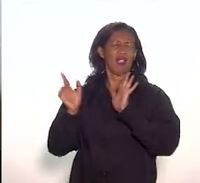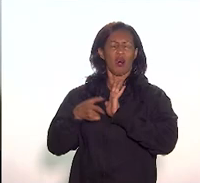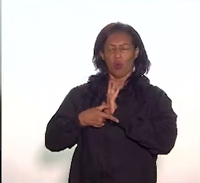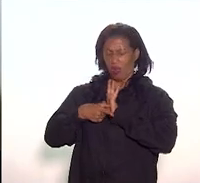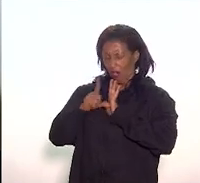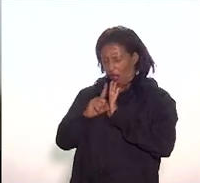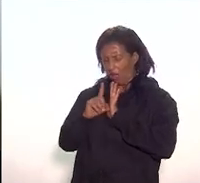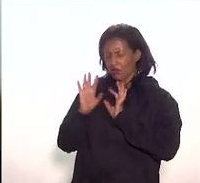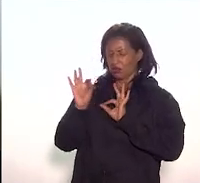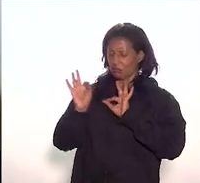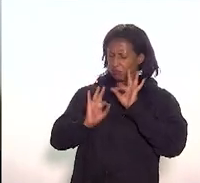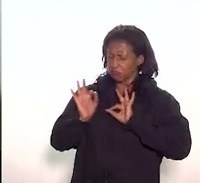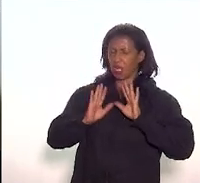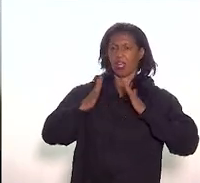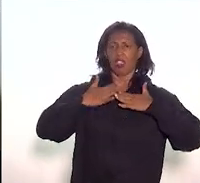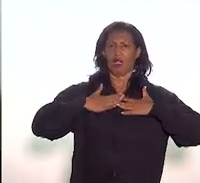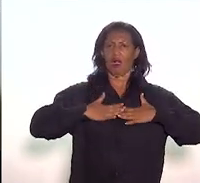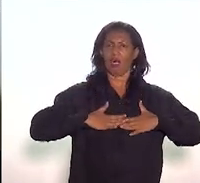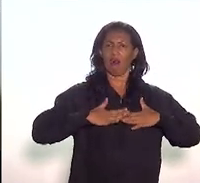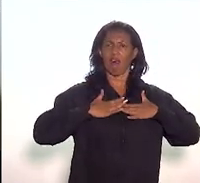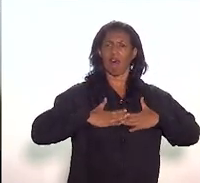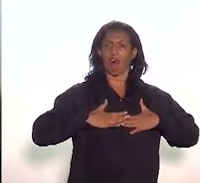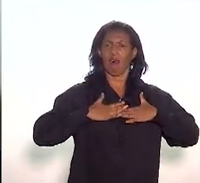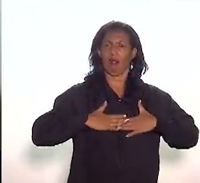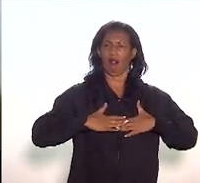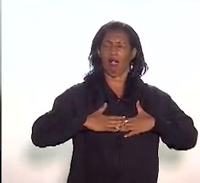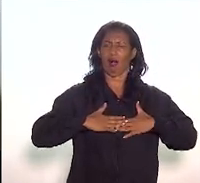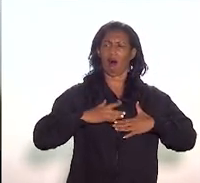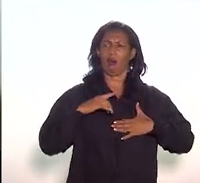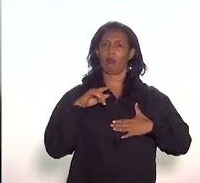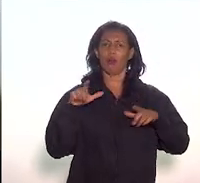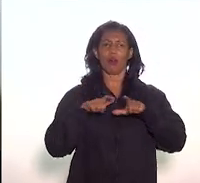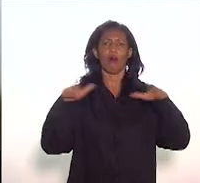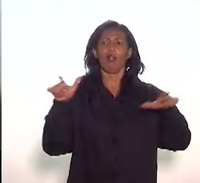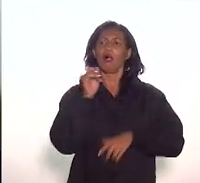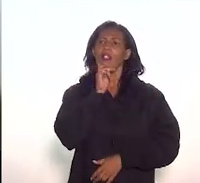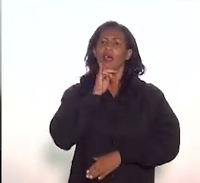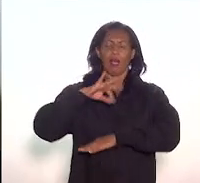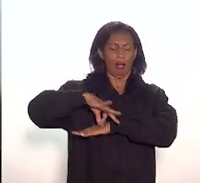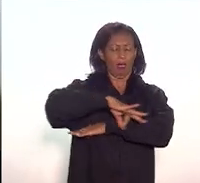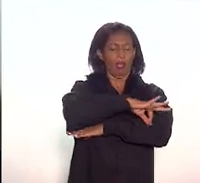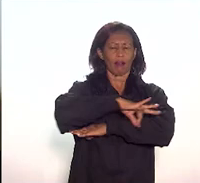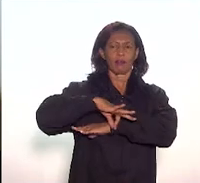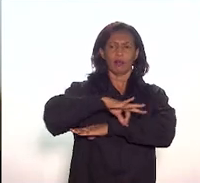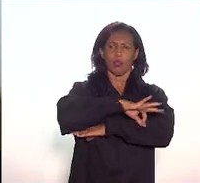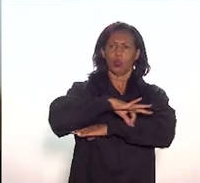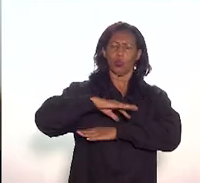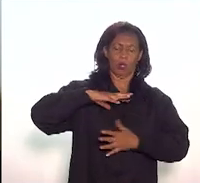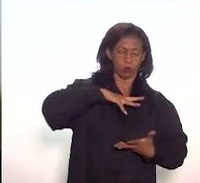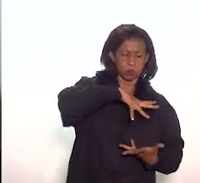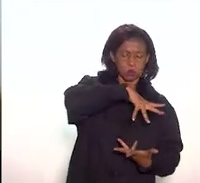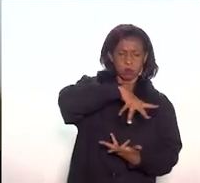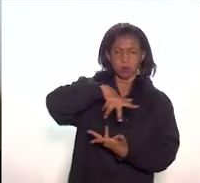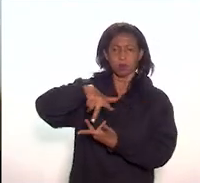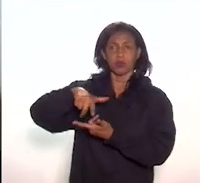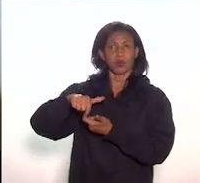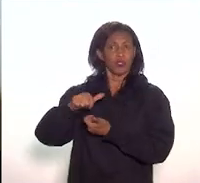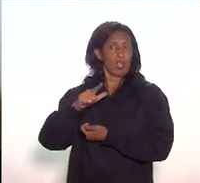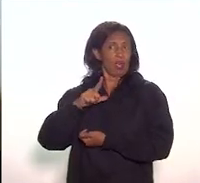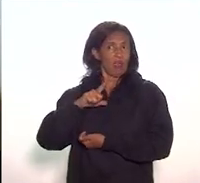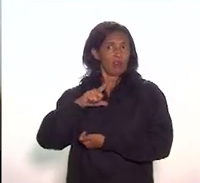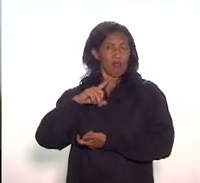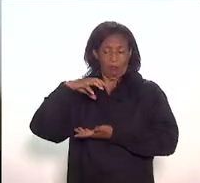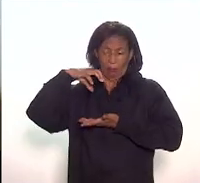que houvesse um grande evento da arquitetura internacional que terá sede no Rio de Janeiro.